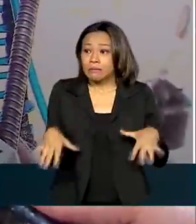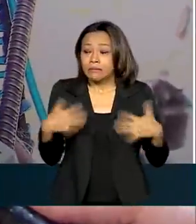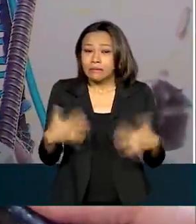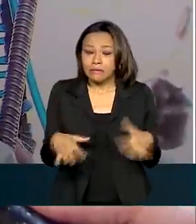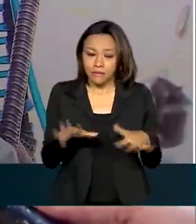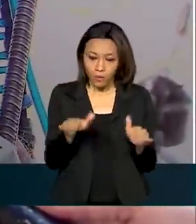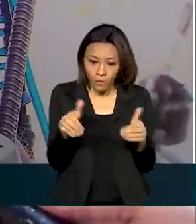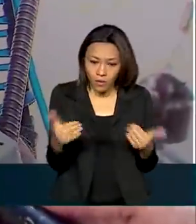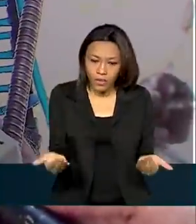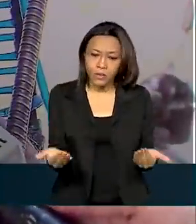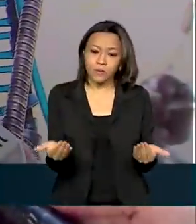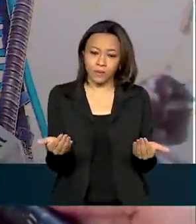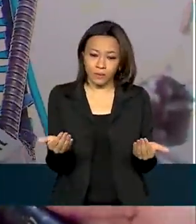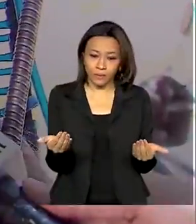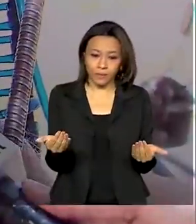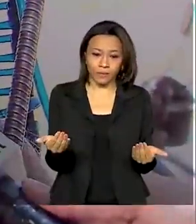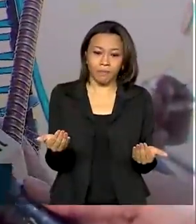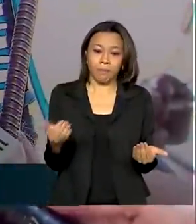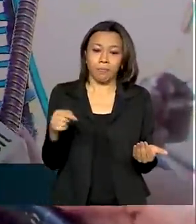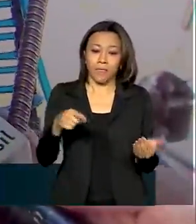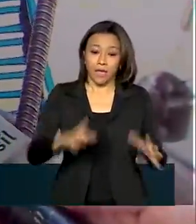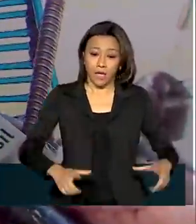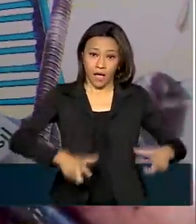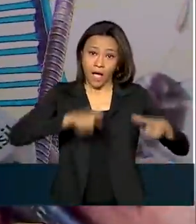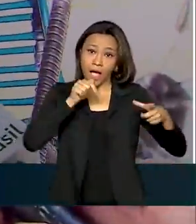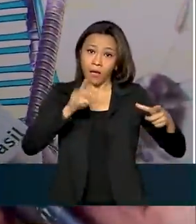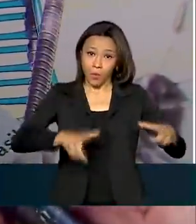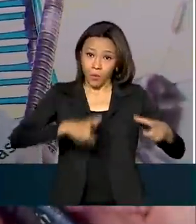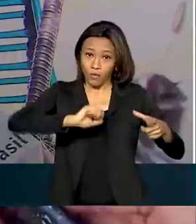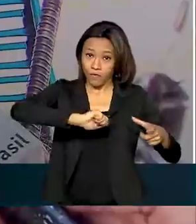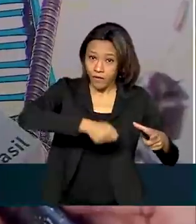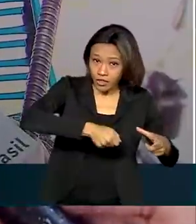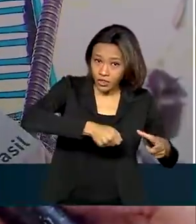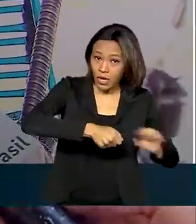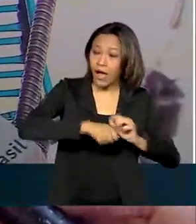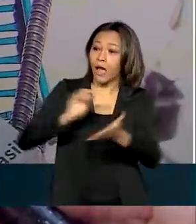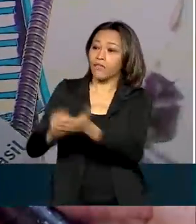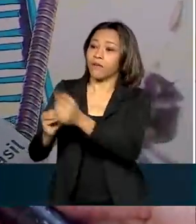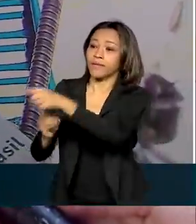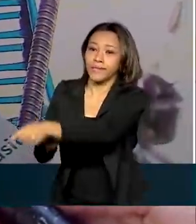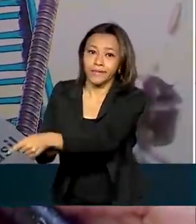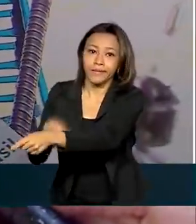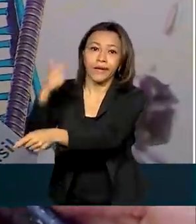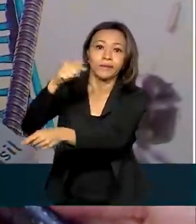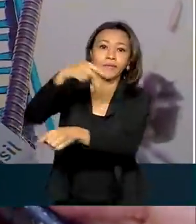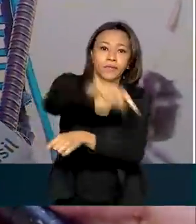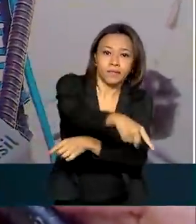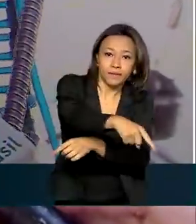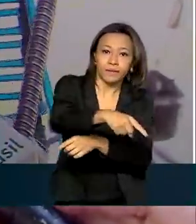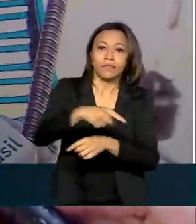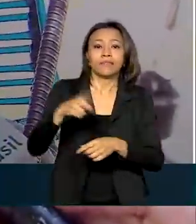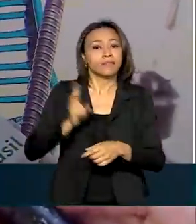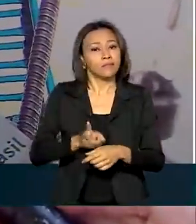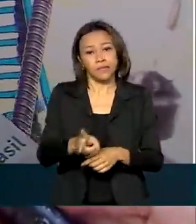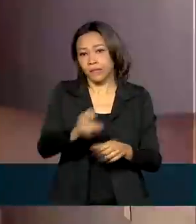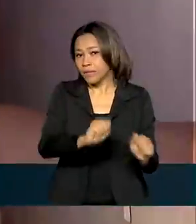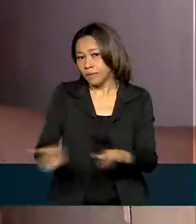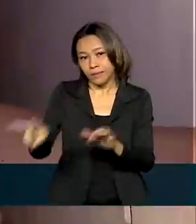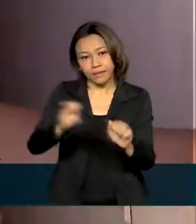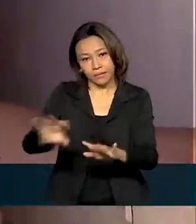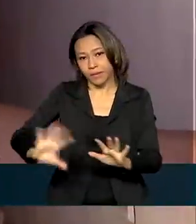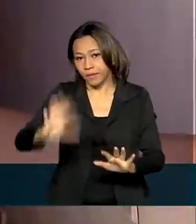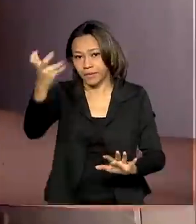quando fecha para aqui, aí vai botar para outra rua. Aí fica faltando aqui 2, 3 dias, mas de toda semana sempre sempre aparece.